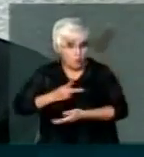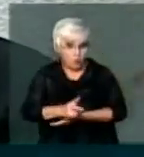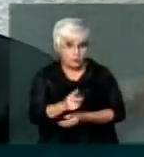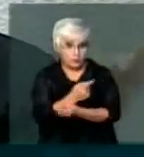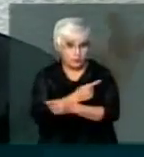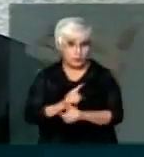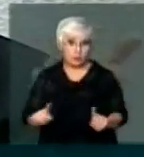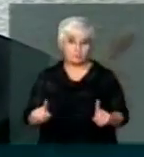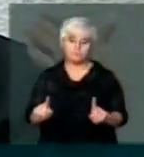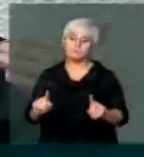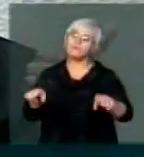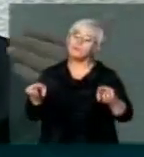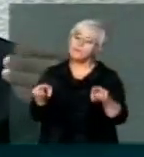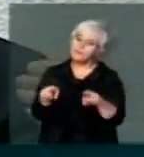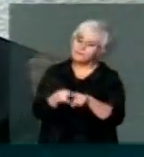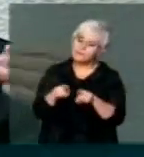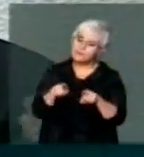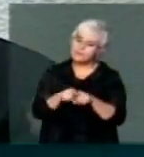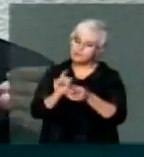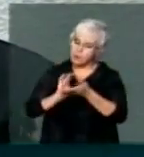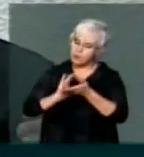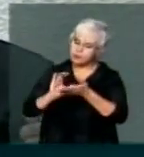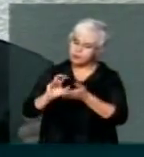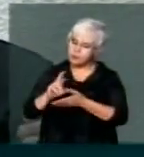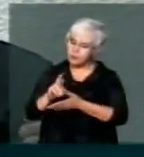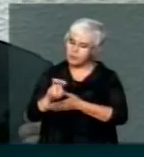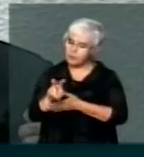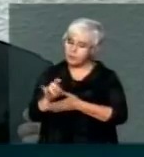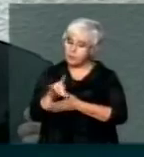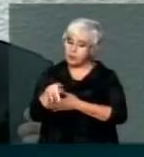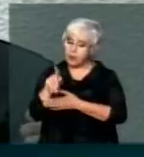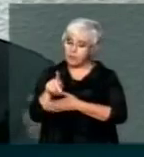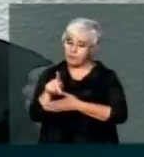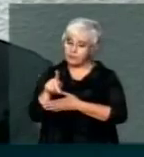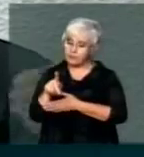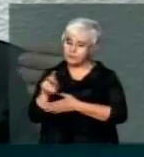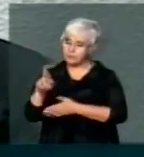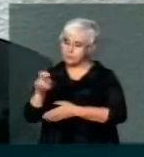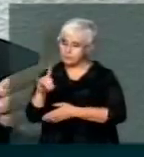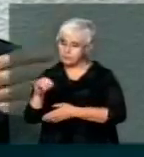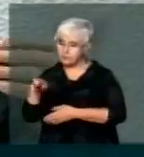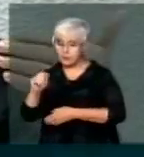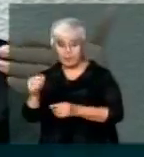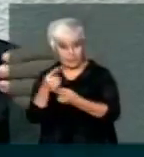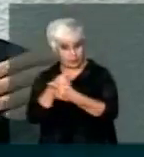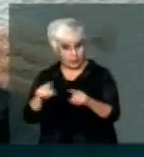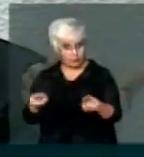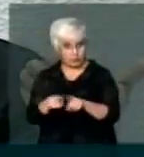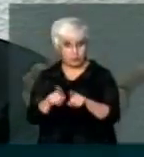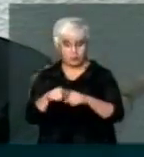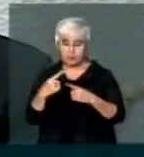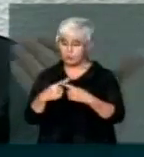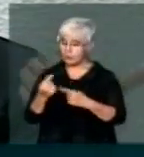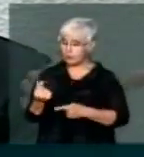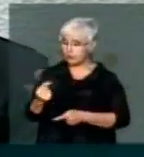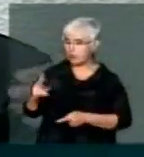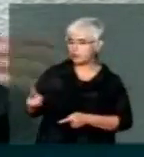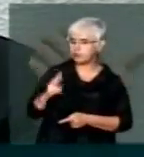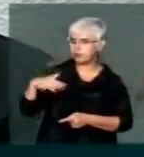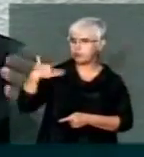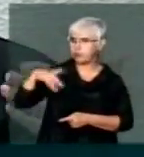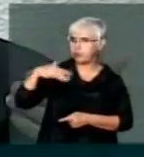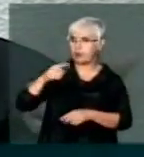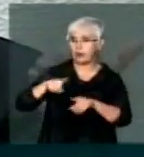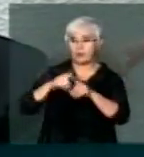Compra essa e também não investir na Revamp da refinaria. Porque esse é um valor alto e o